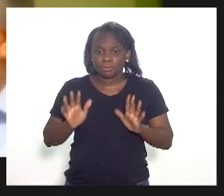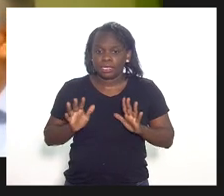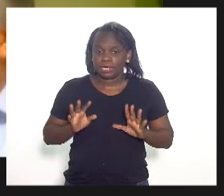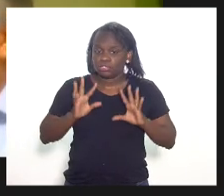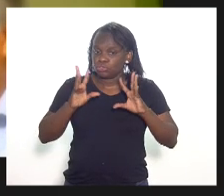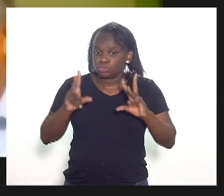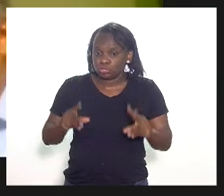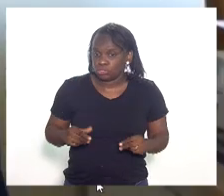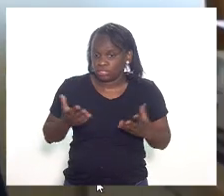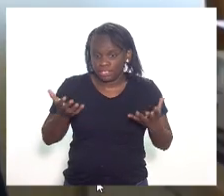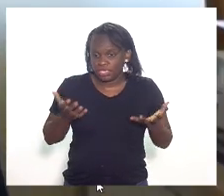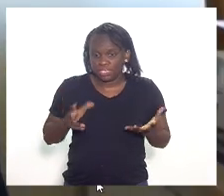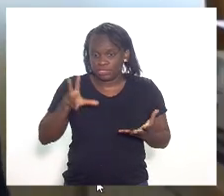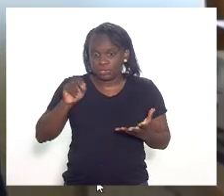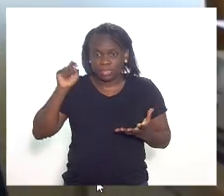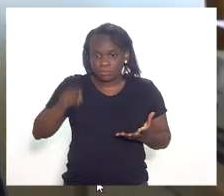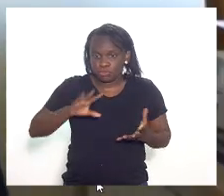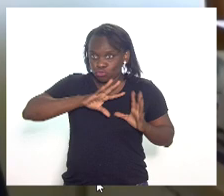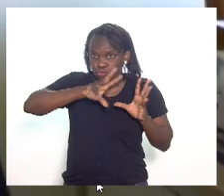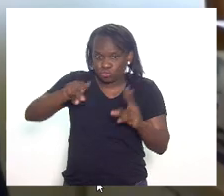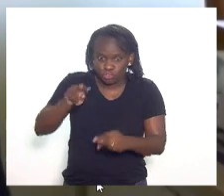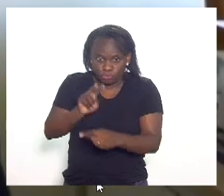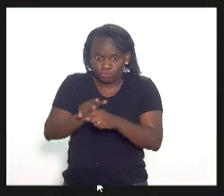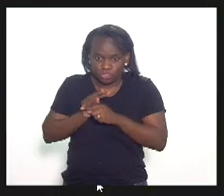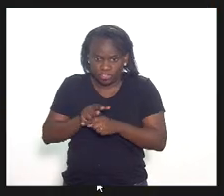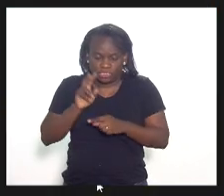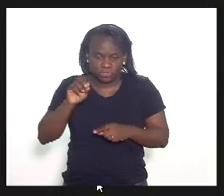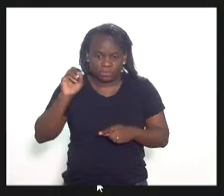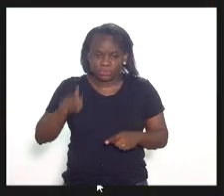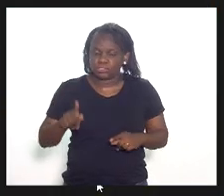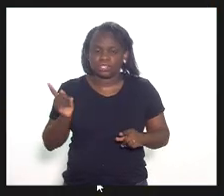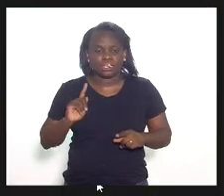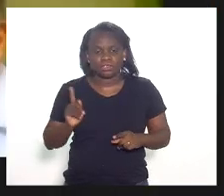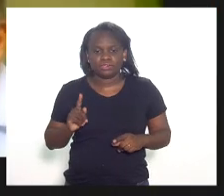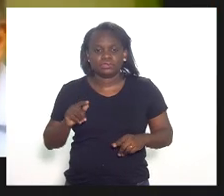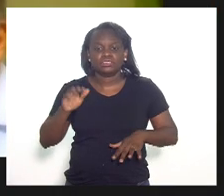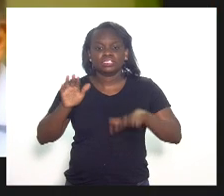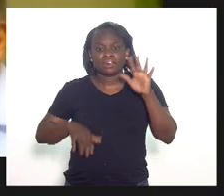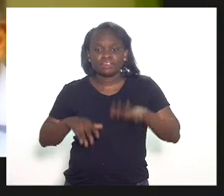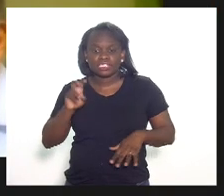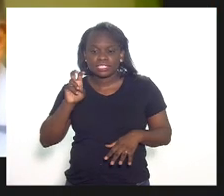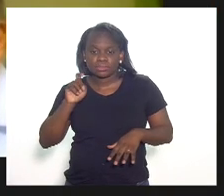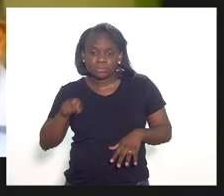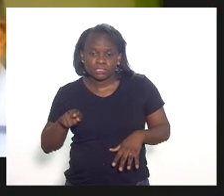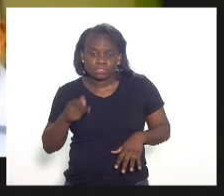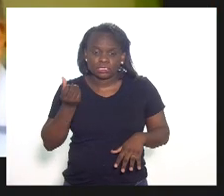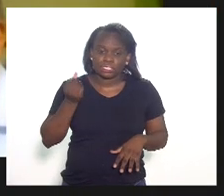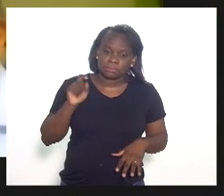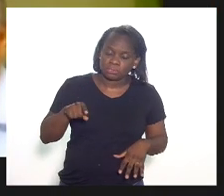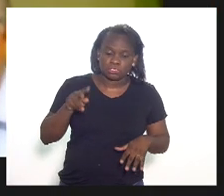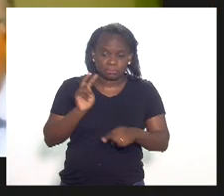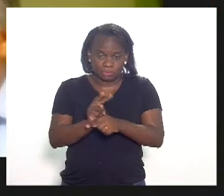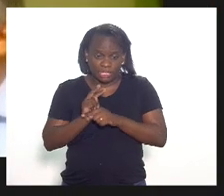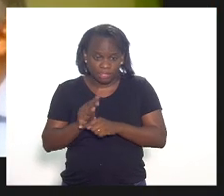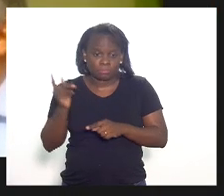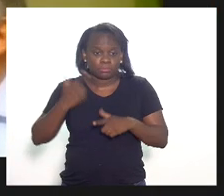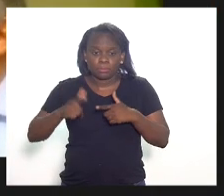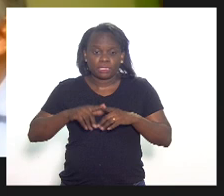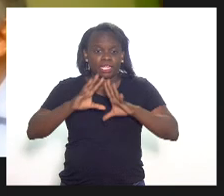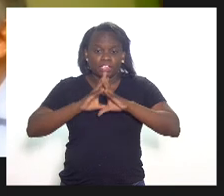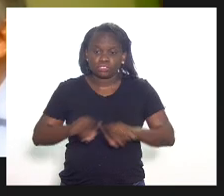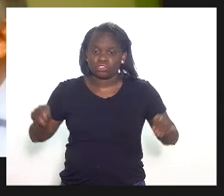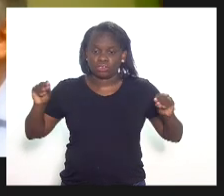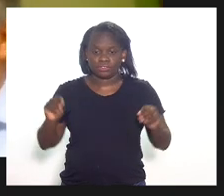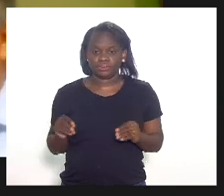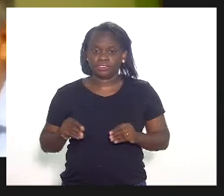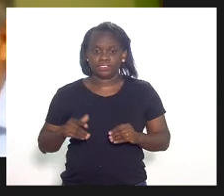iriam querer 50 mil reais, não. Às vezes, com 5 segundos de empréstimo, você resolve o problema de